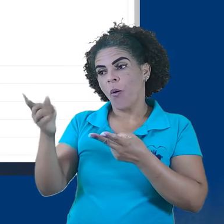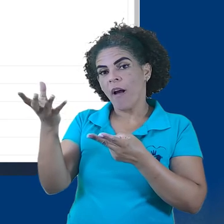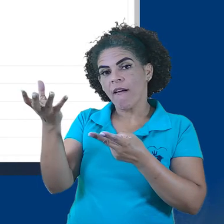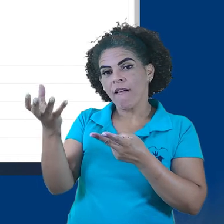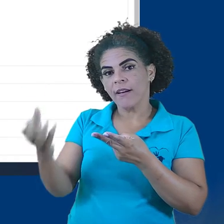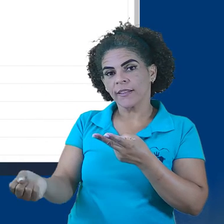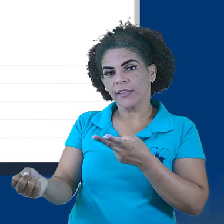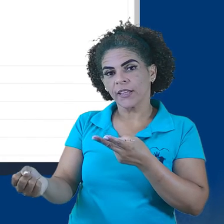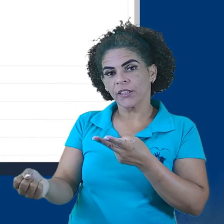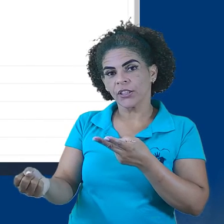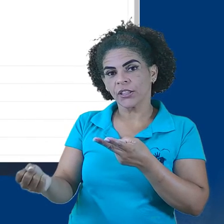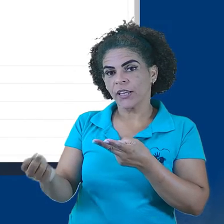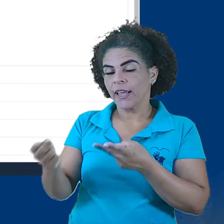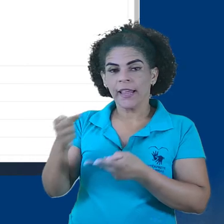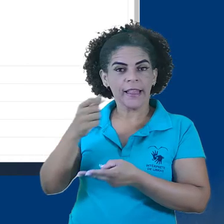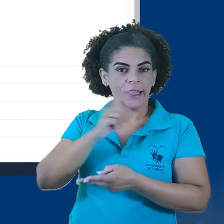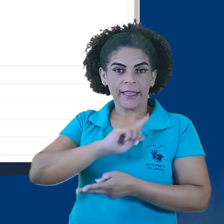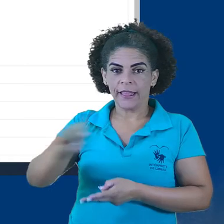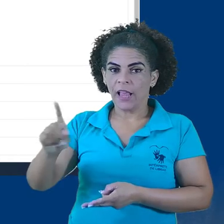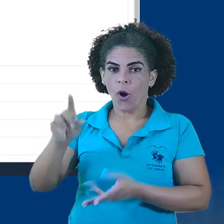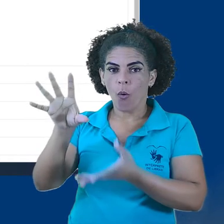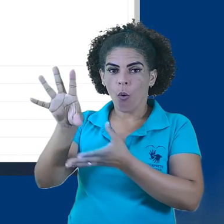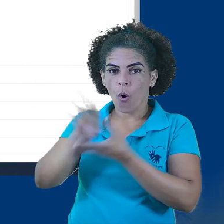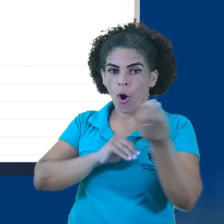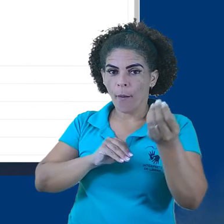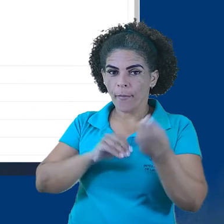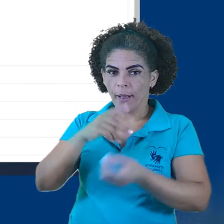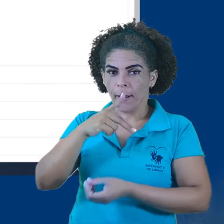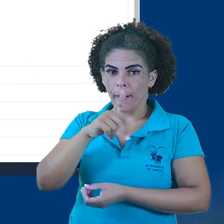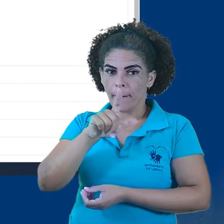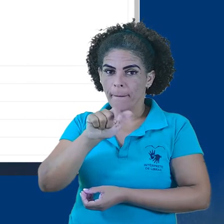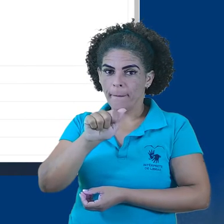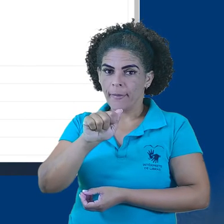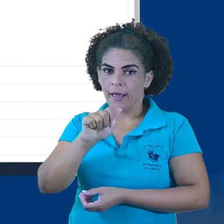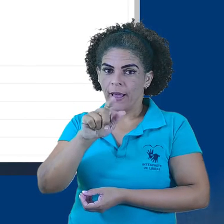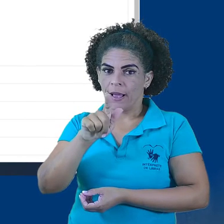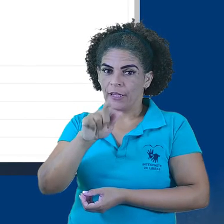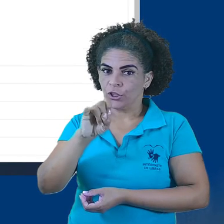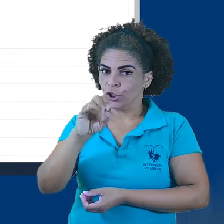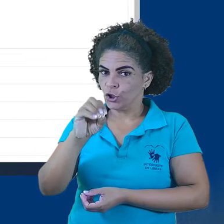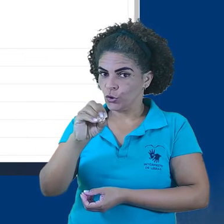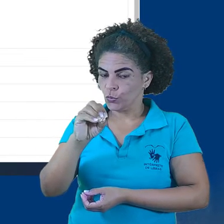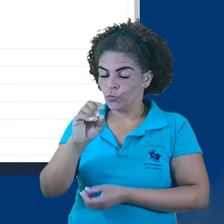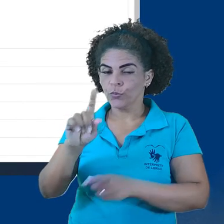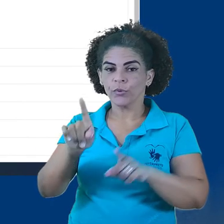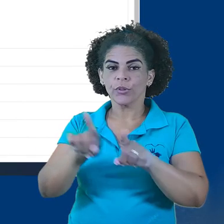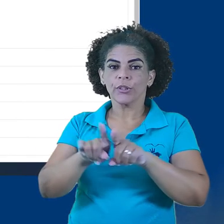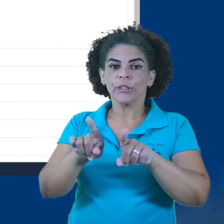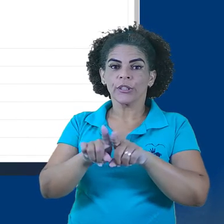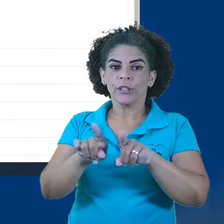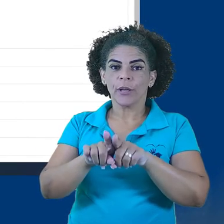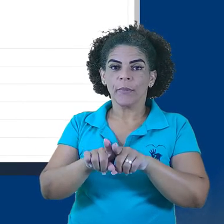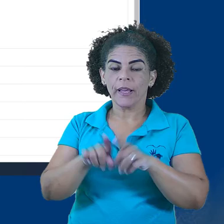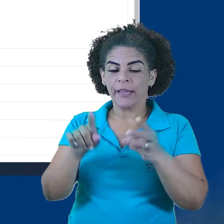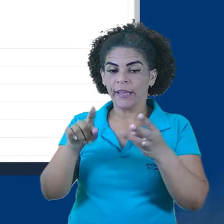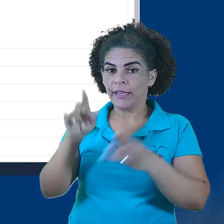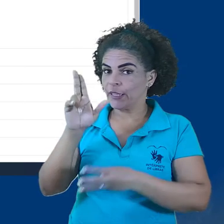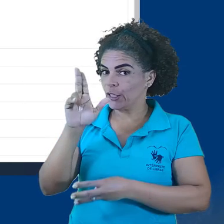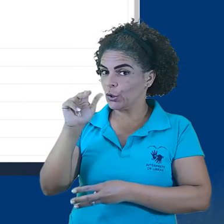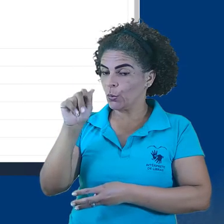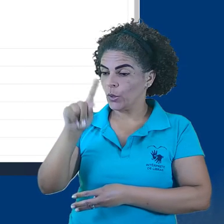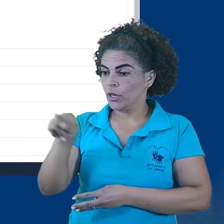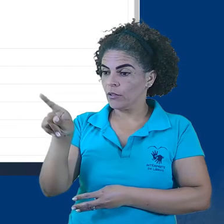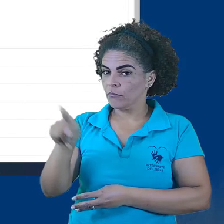Podemos exigir um aceite em declaração de não plágio. Em tentativas, podemos configurar essas